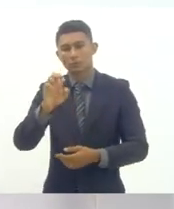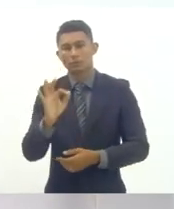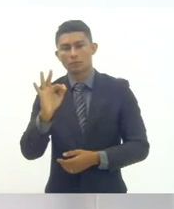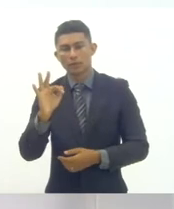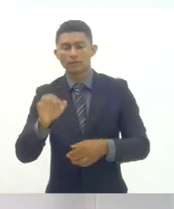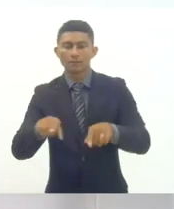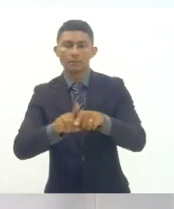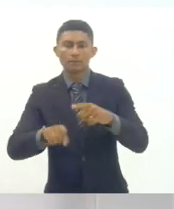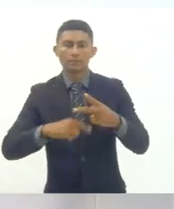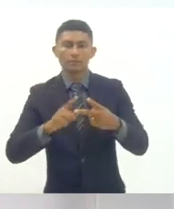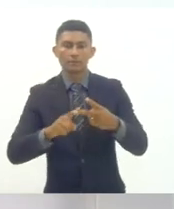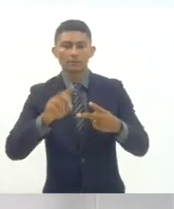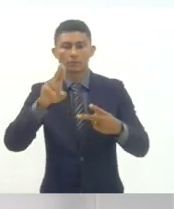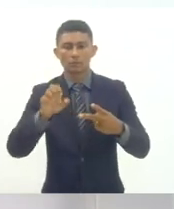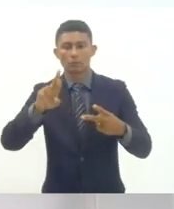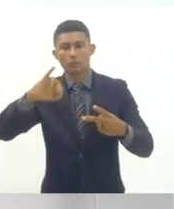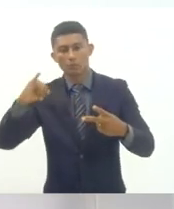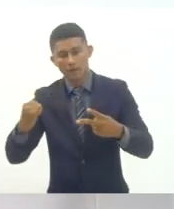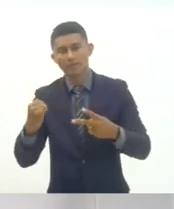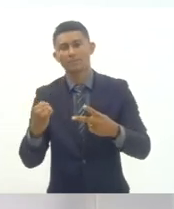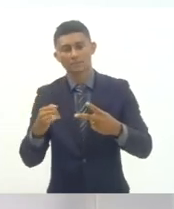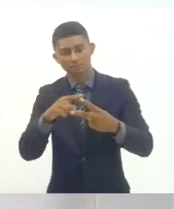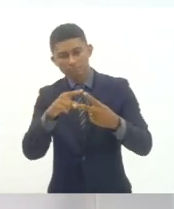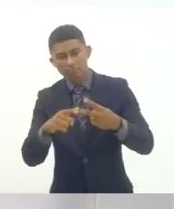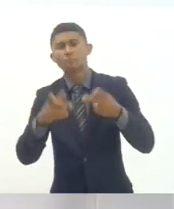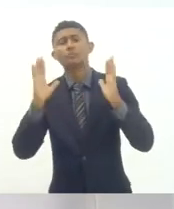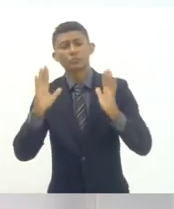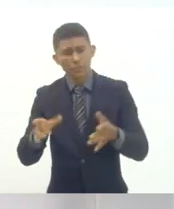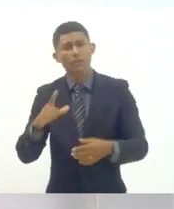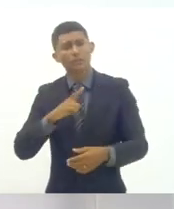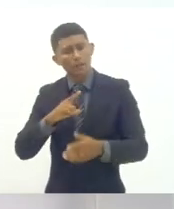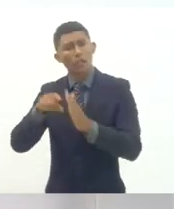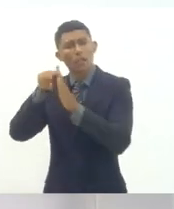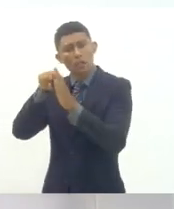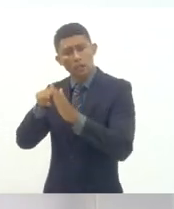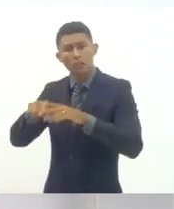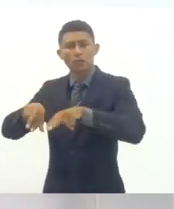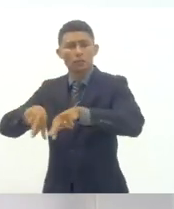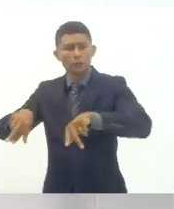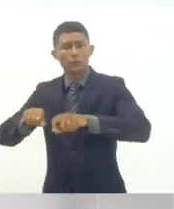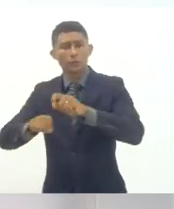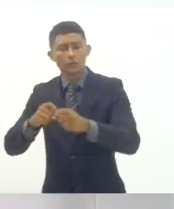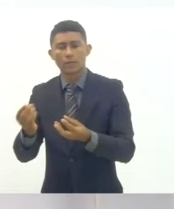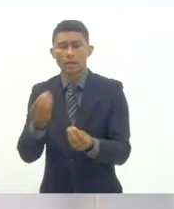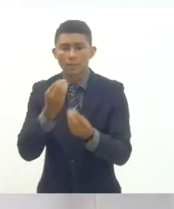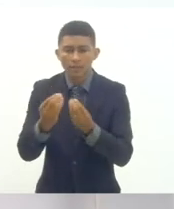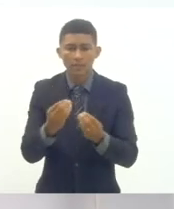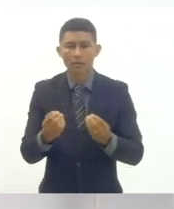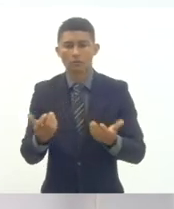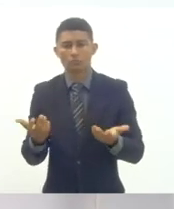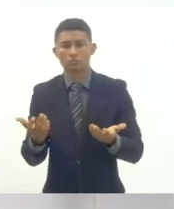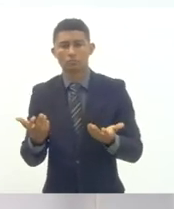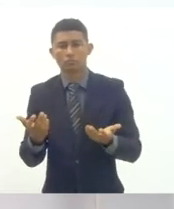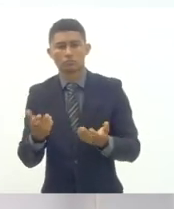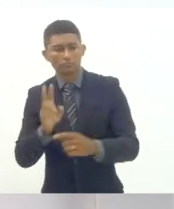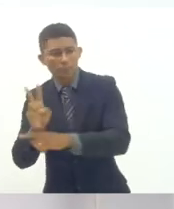combate à fome agroecologia produção de alimentos preservação ambiental e educação do campo